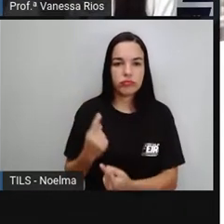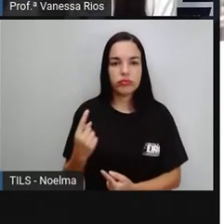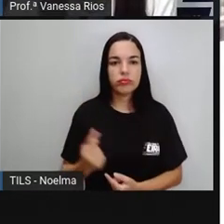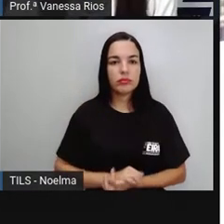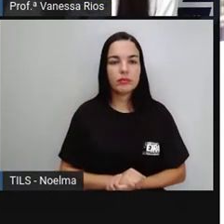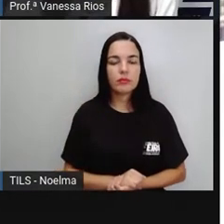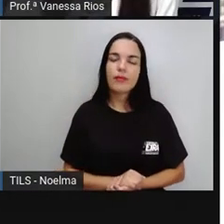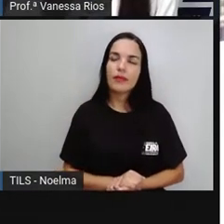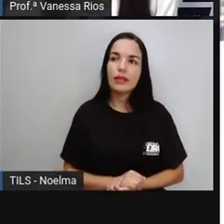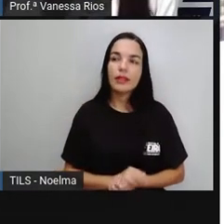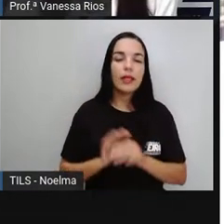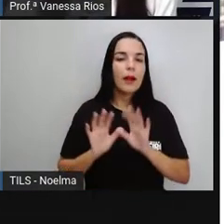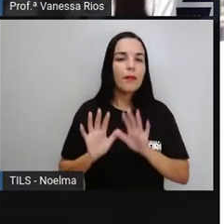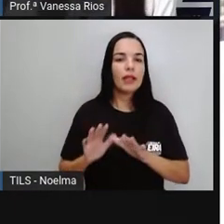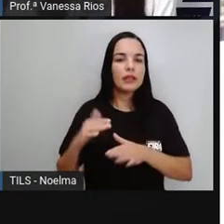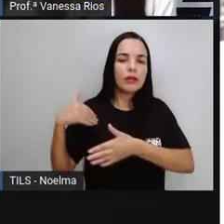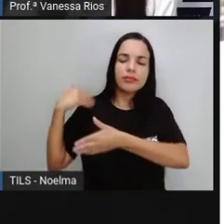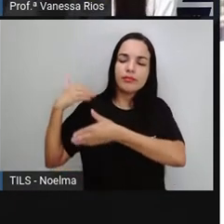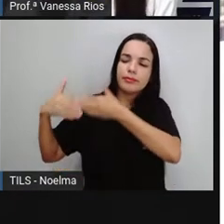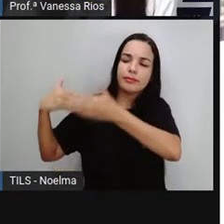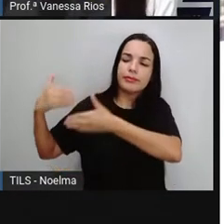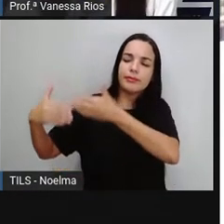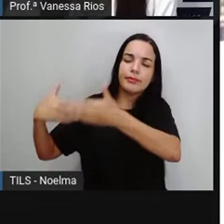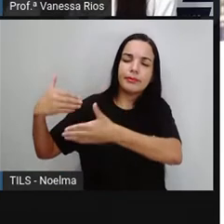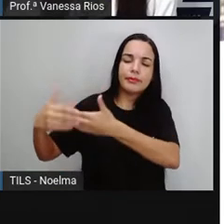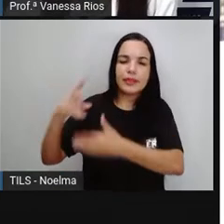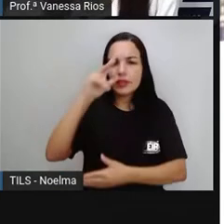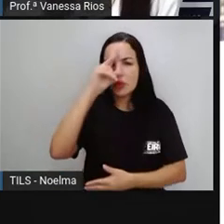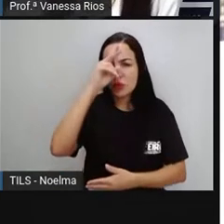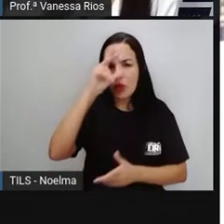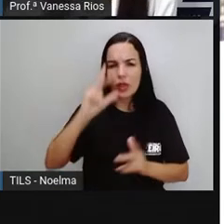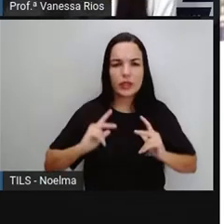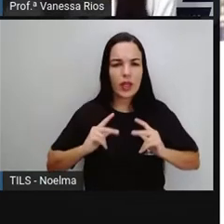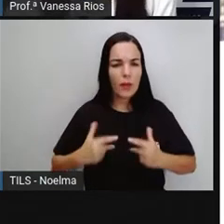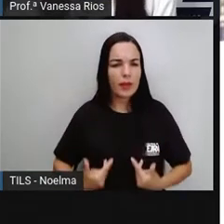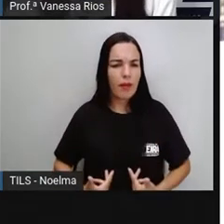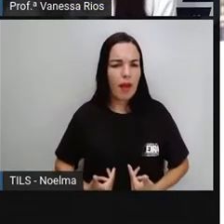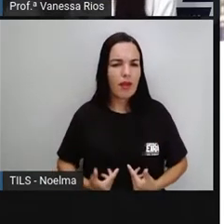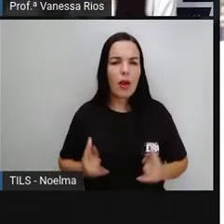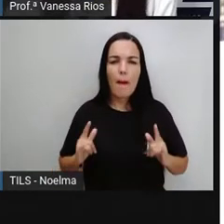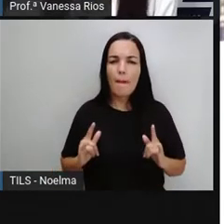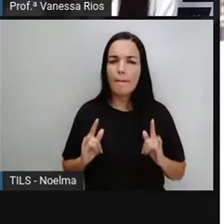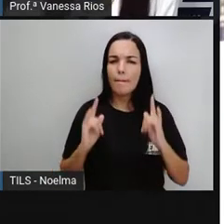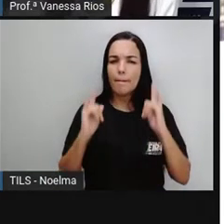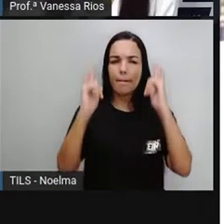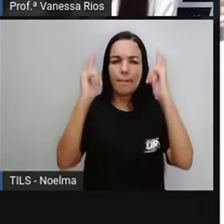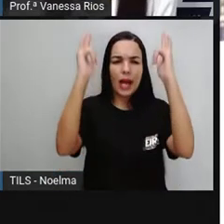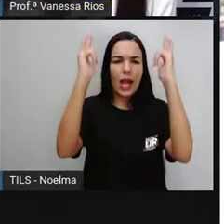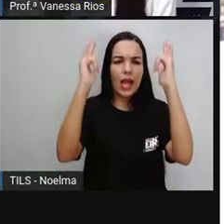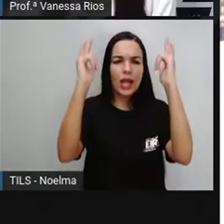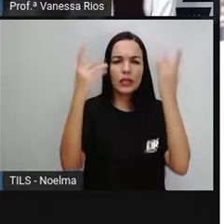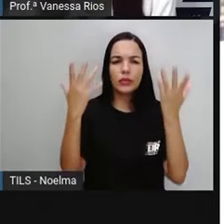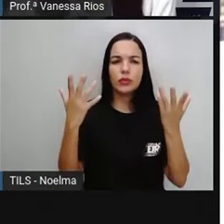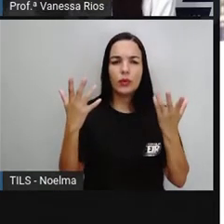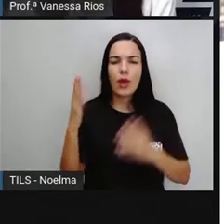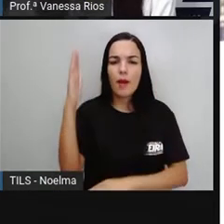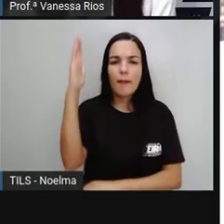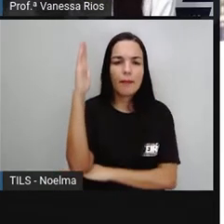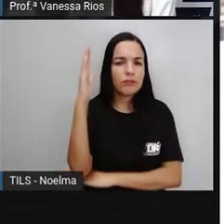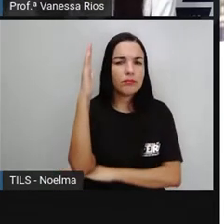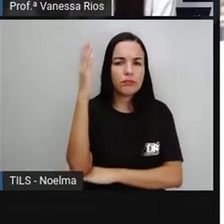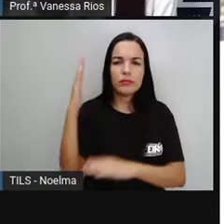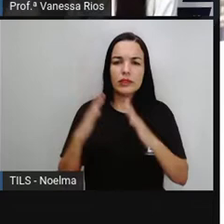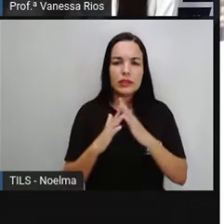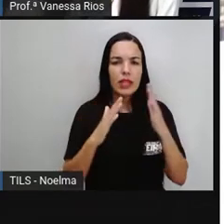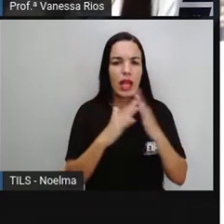Mas aí, ao longo da história da humanidade, diversos prédios, monumentos, roupas e objetos do dia